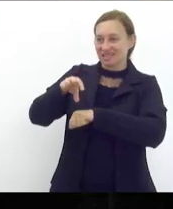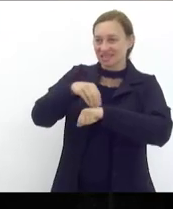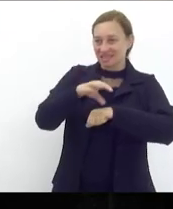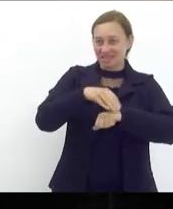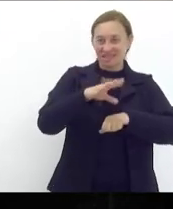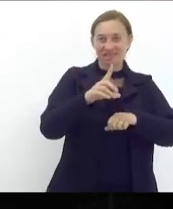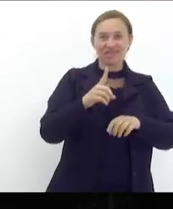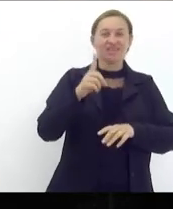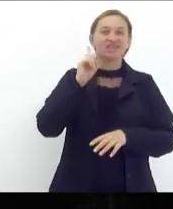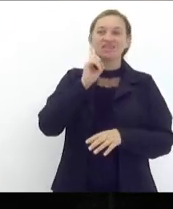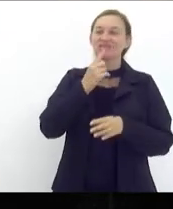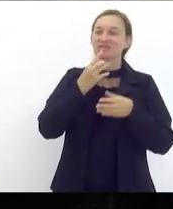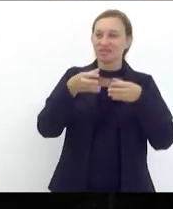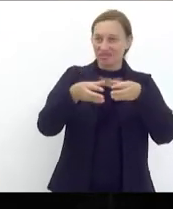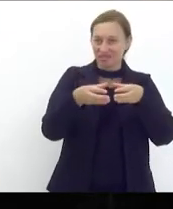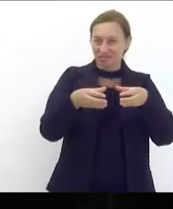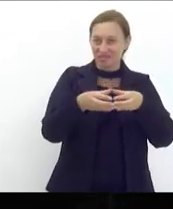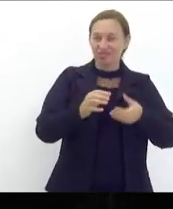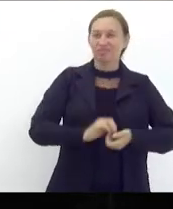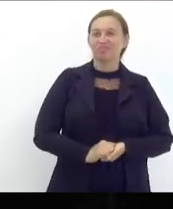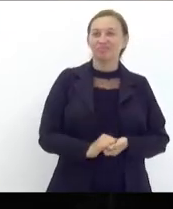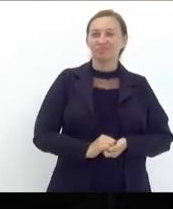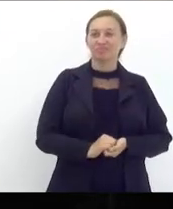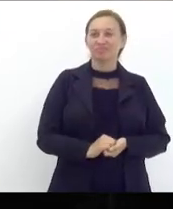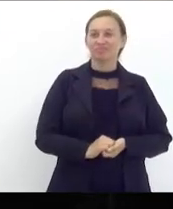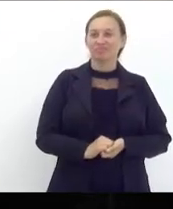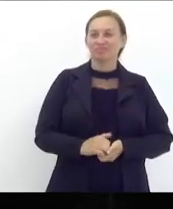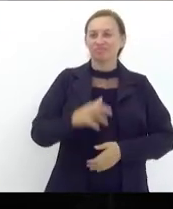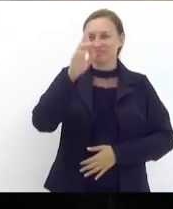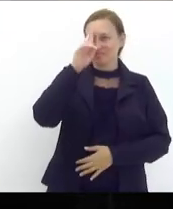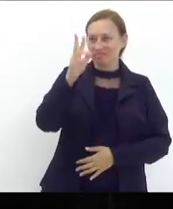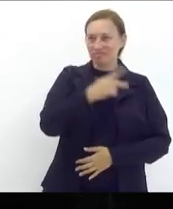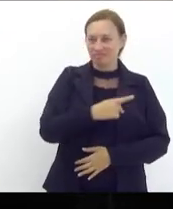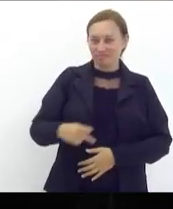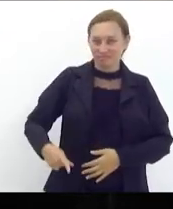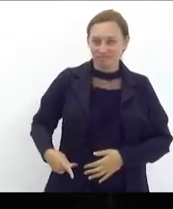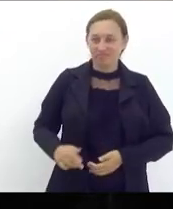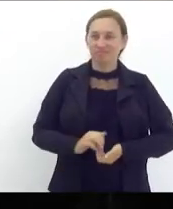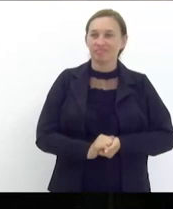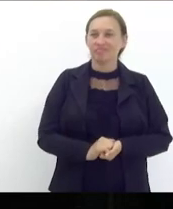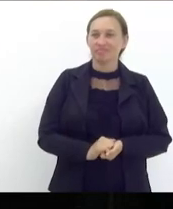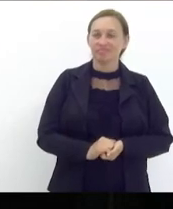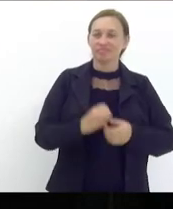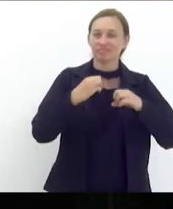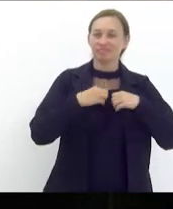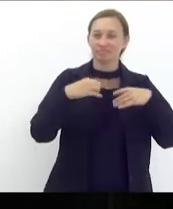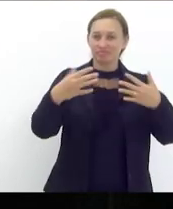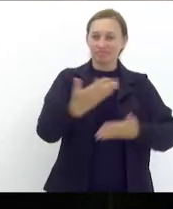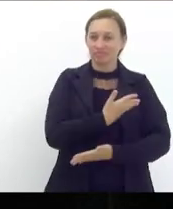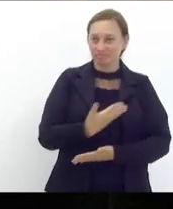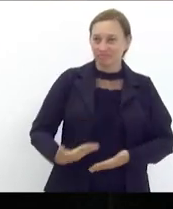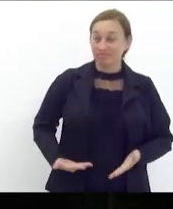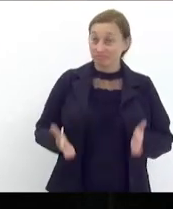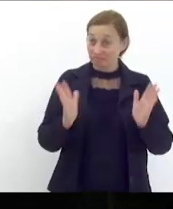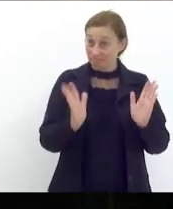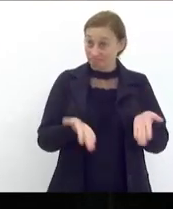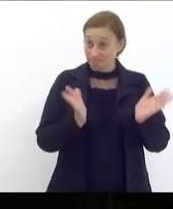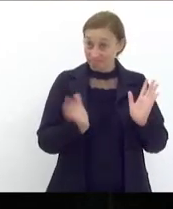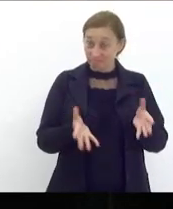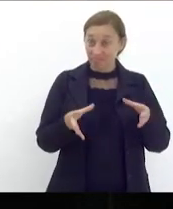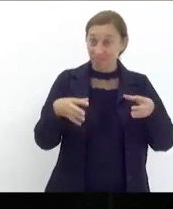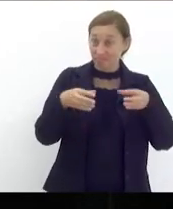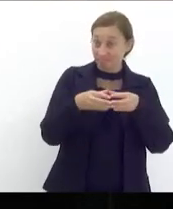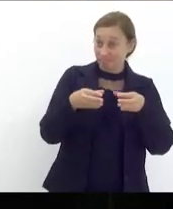deficientes auditivos mas senhora presidente a audiência pública de hoje comissão de